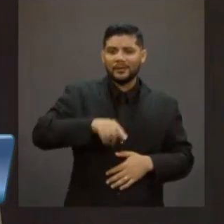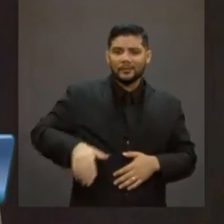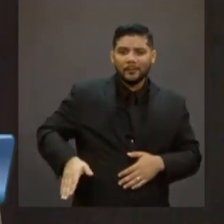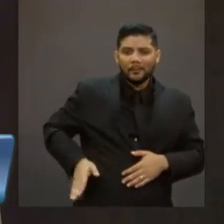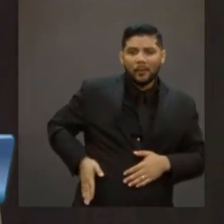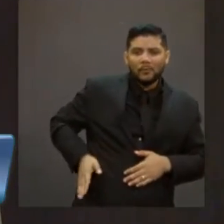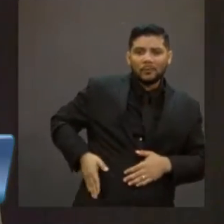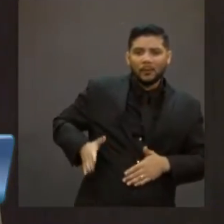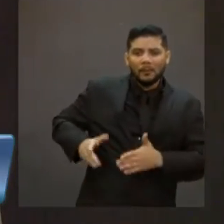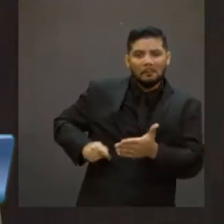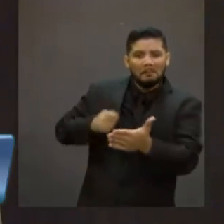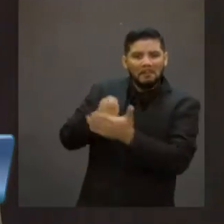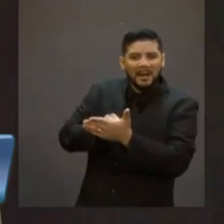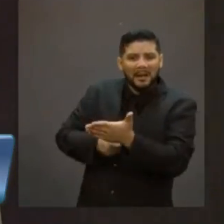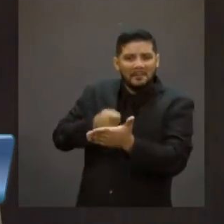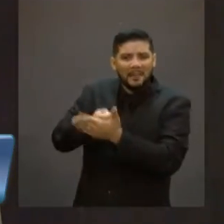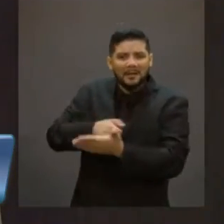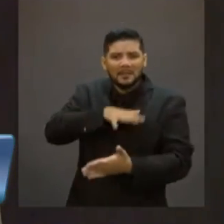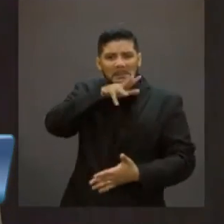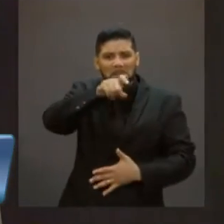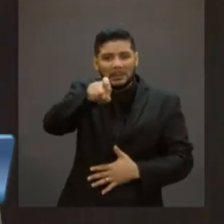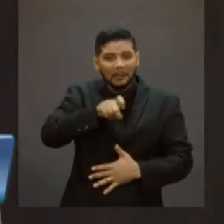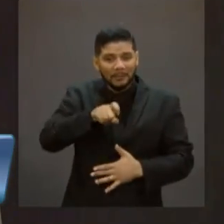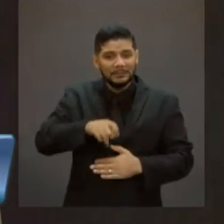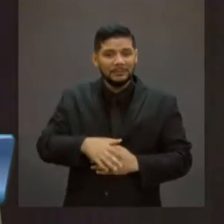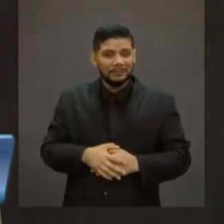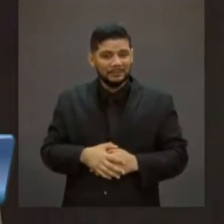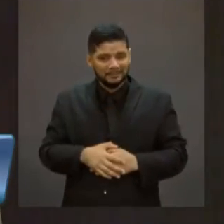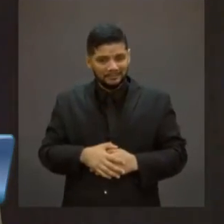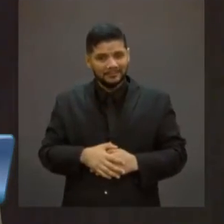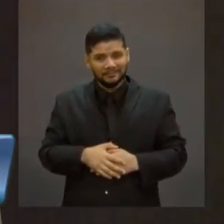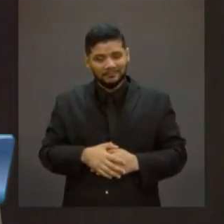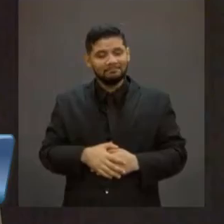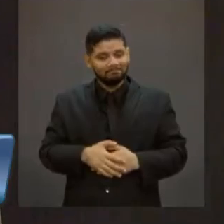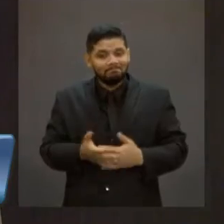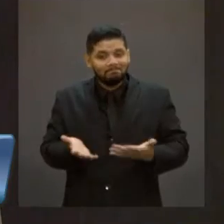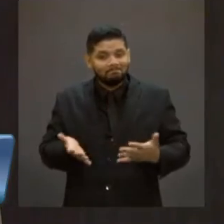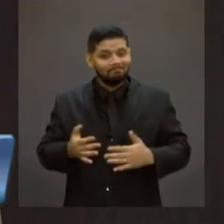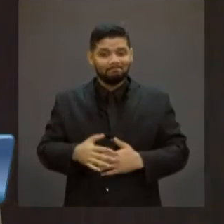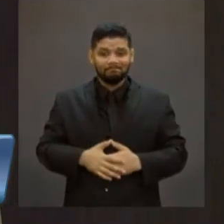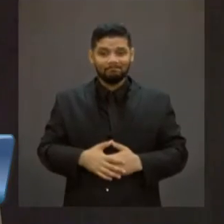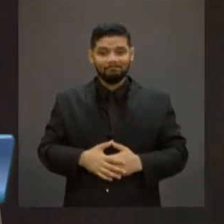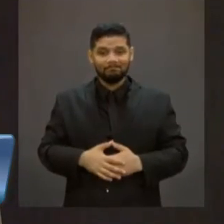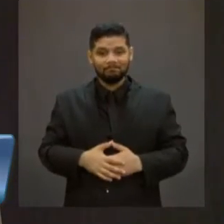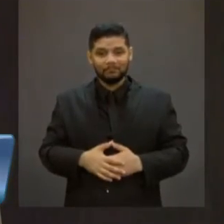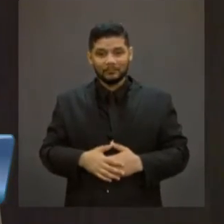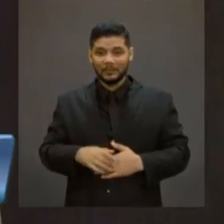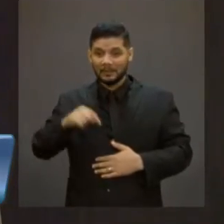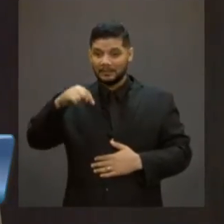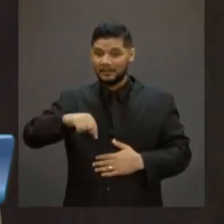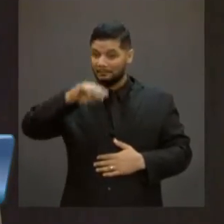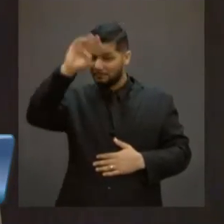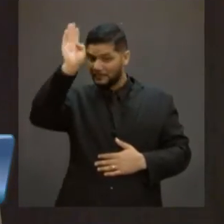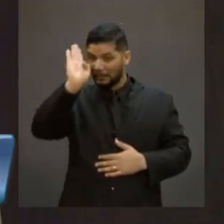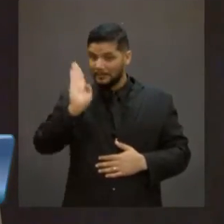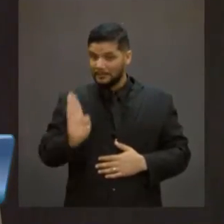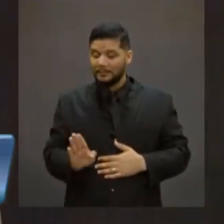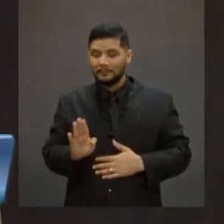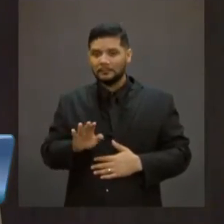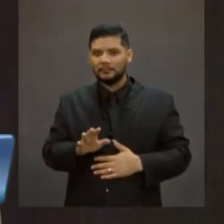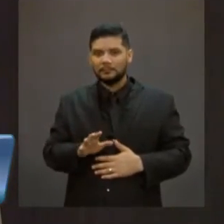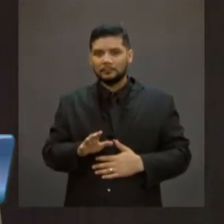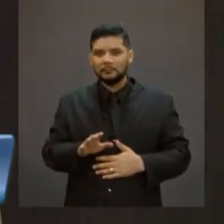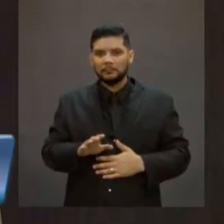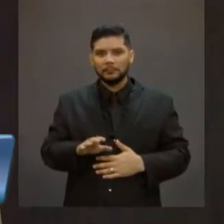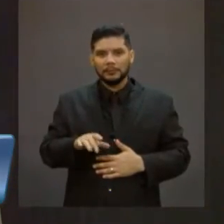mais rico, é o mais pobre, o mais pobre paga imposto. Vamos lembrar a estrutura tributária brasileira, que ela apena, sobretudo, os